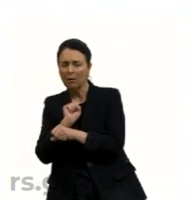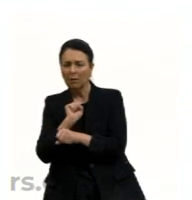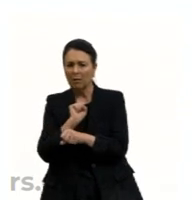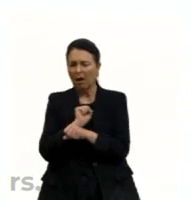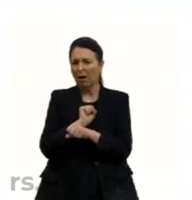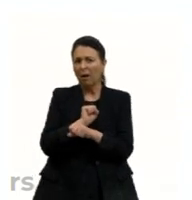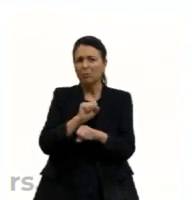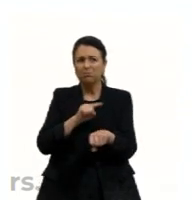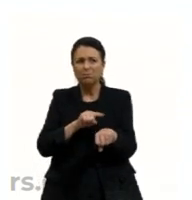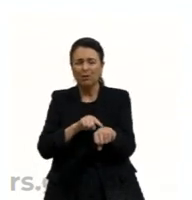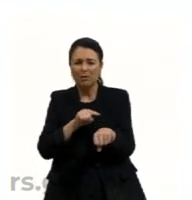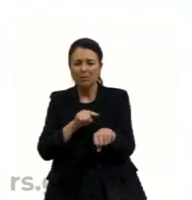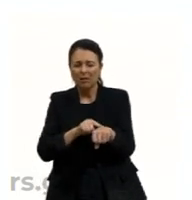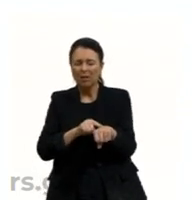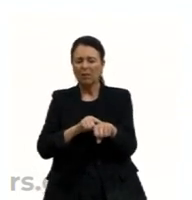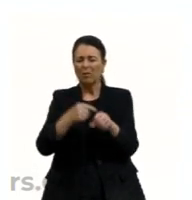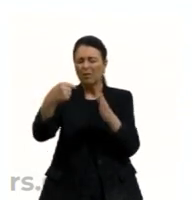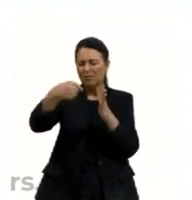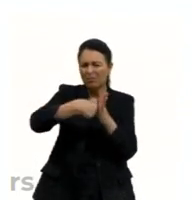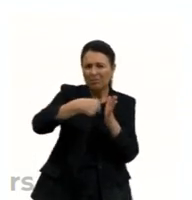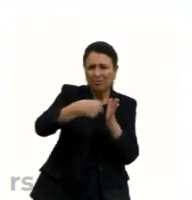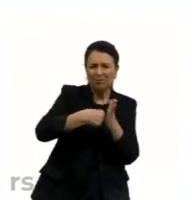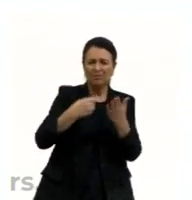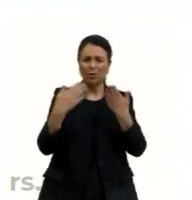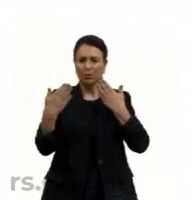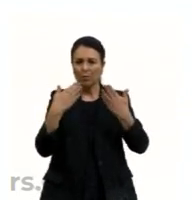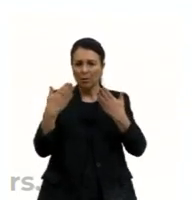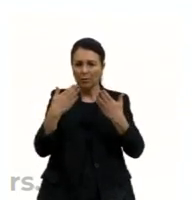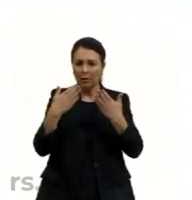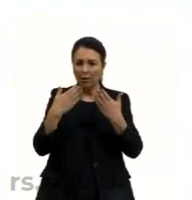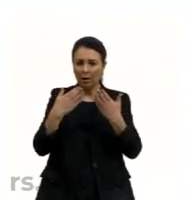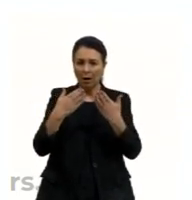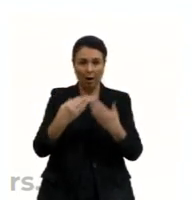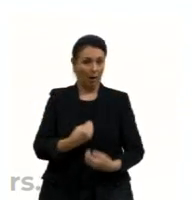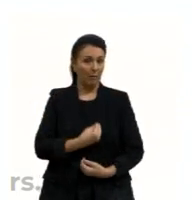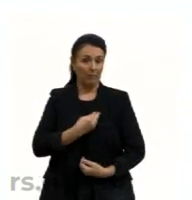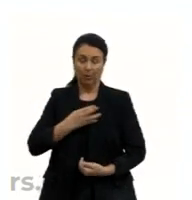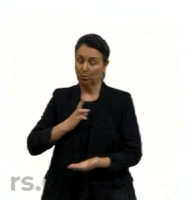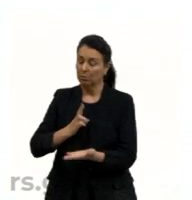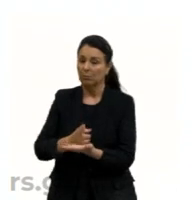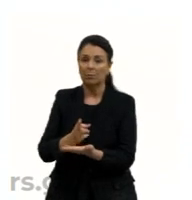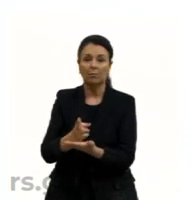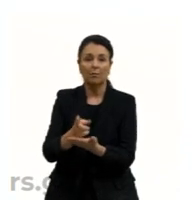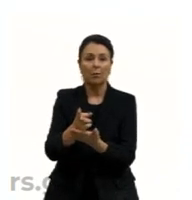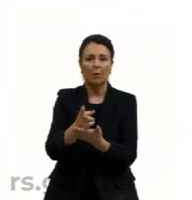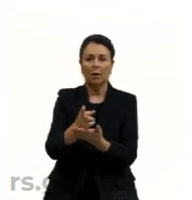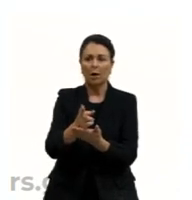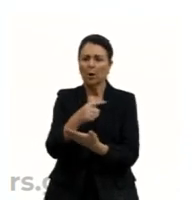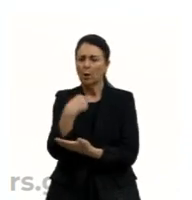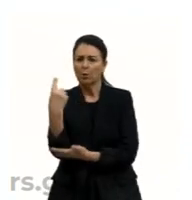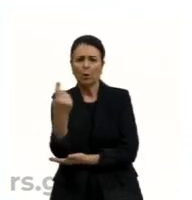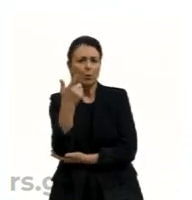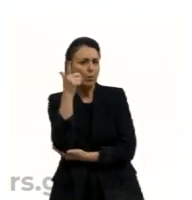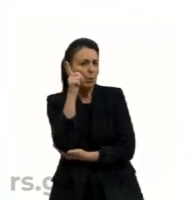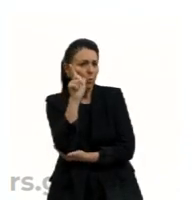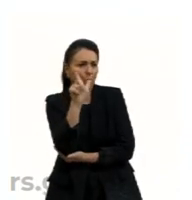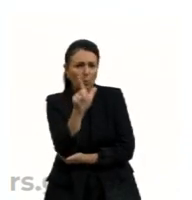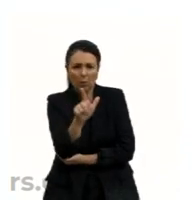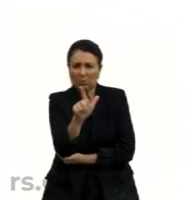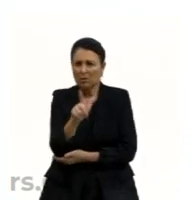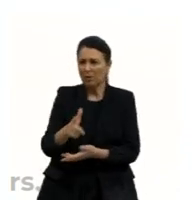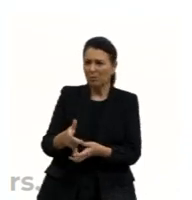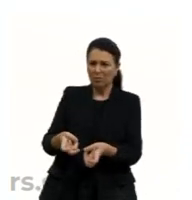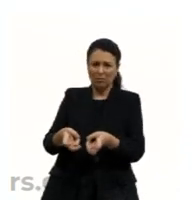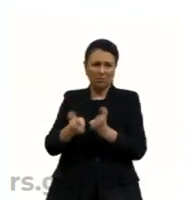quando e nos questionarmos, esse trem vai andando, esse trem vai andando e a gente não se dá conta do que está